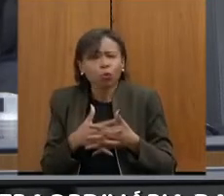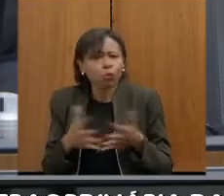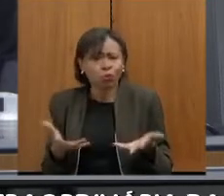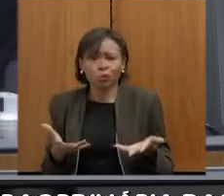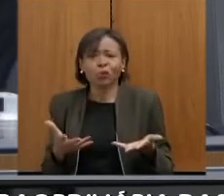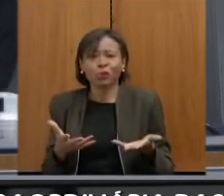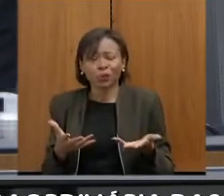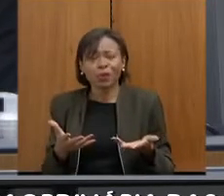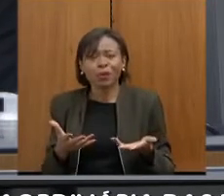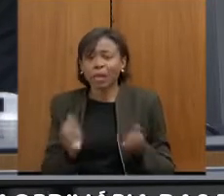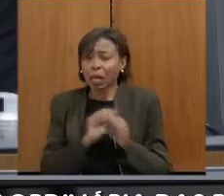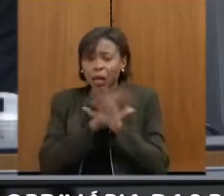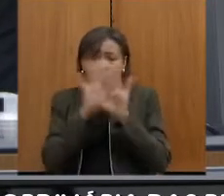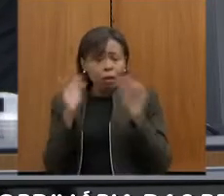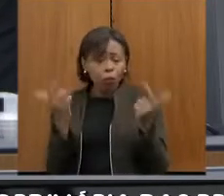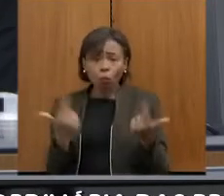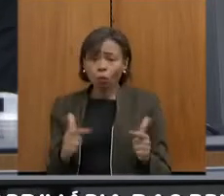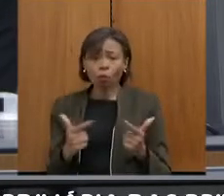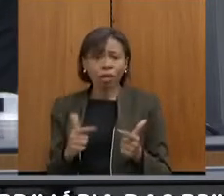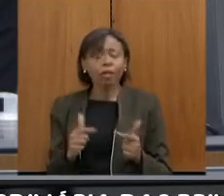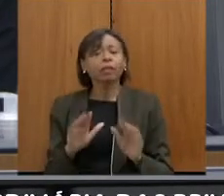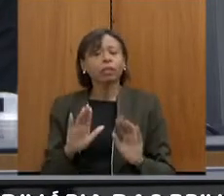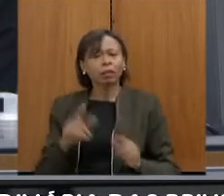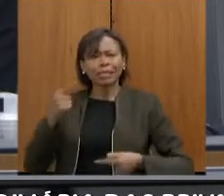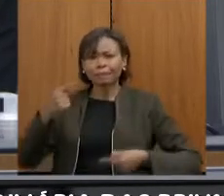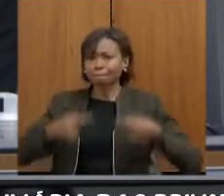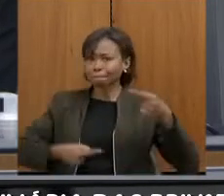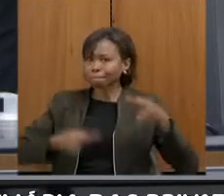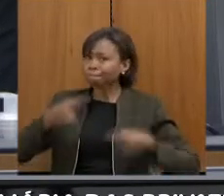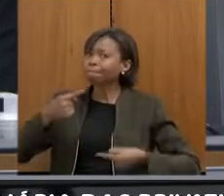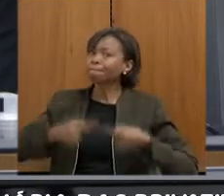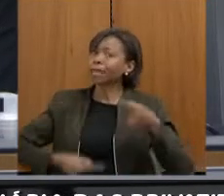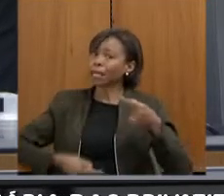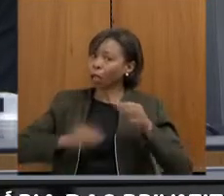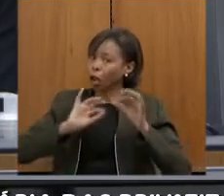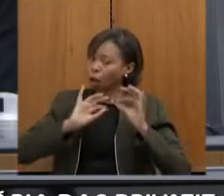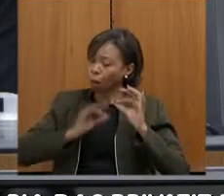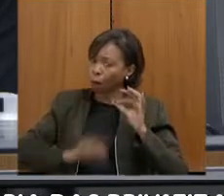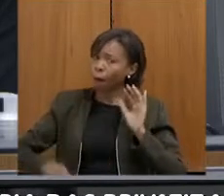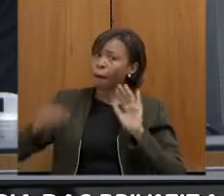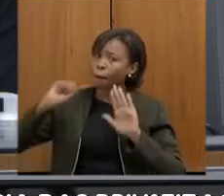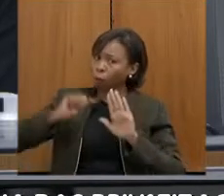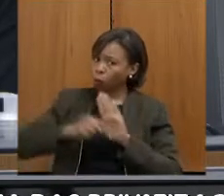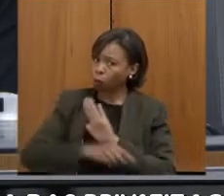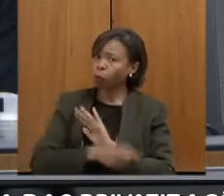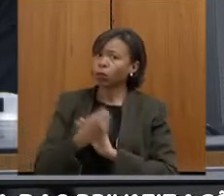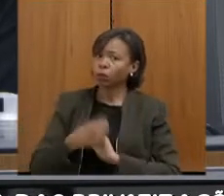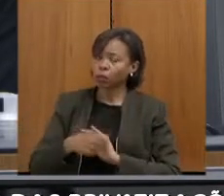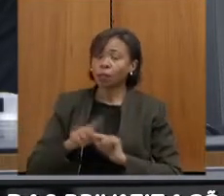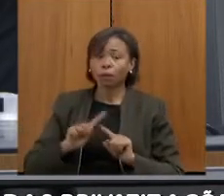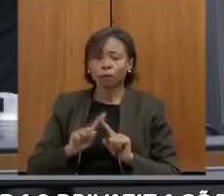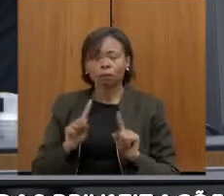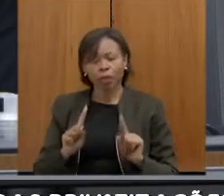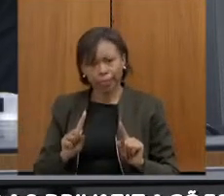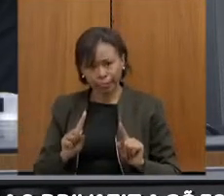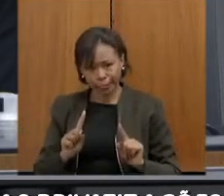Então, é um debate mais amplo. Agora, o importante, e eu vou repetir,